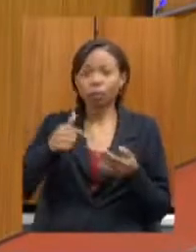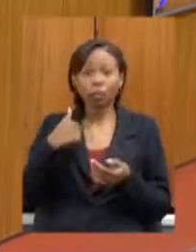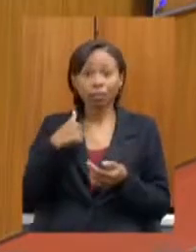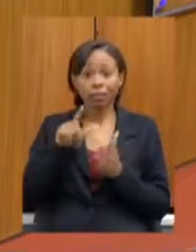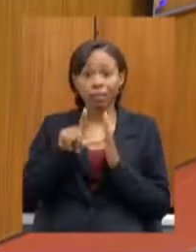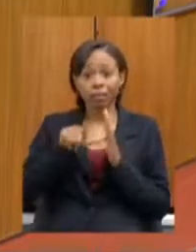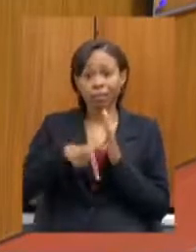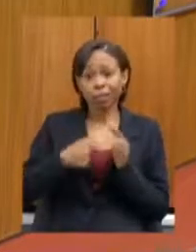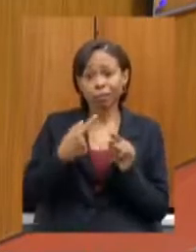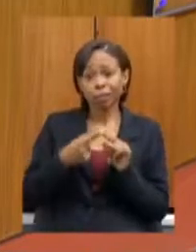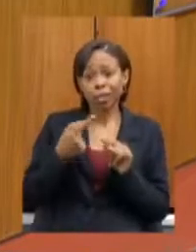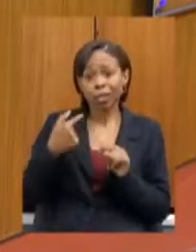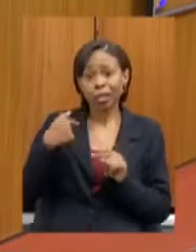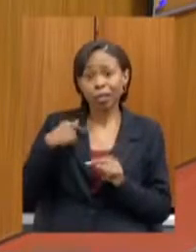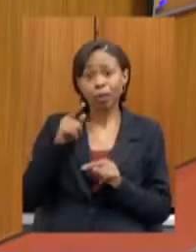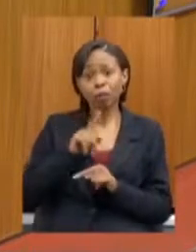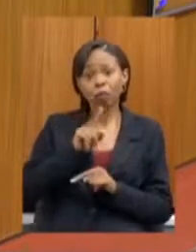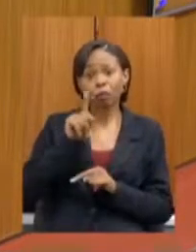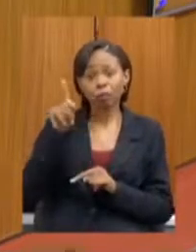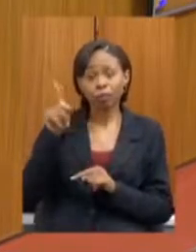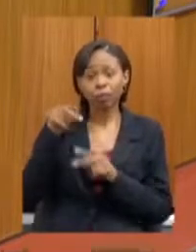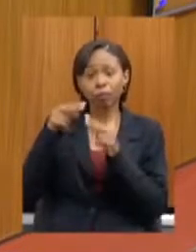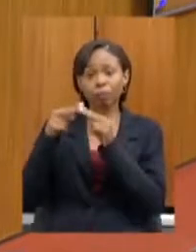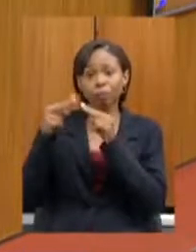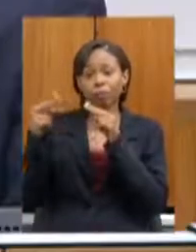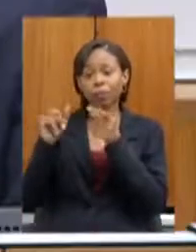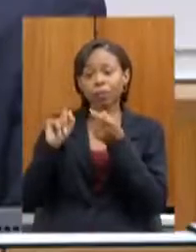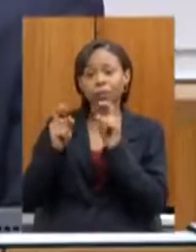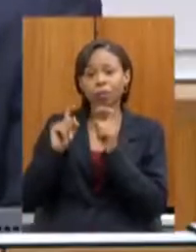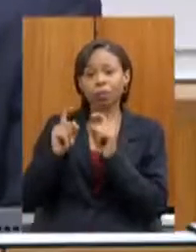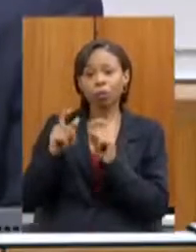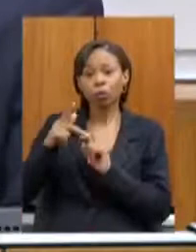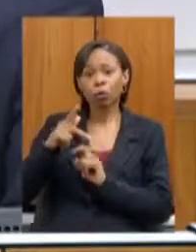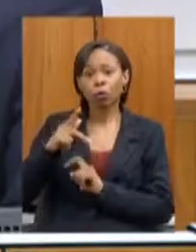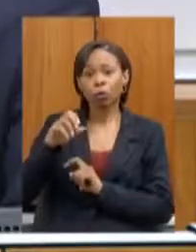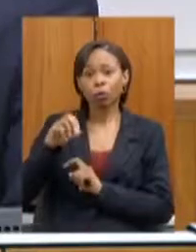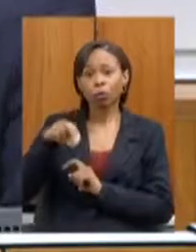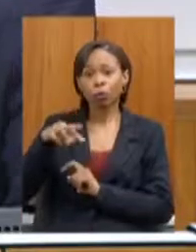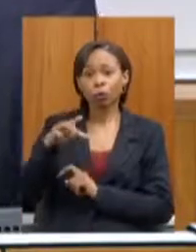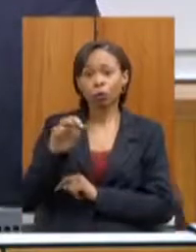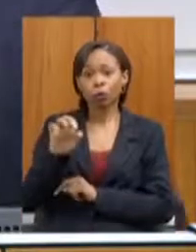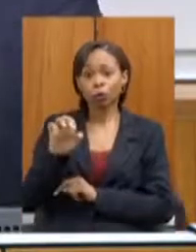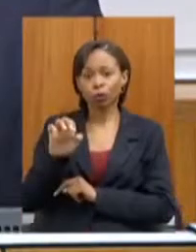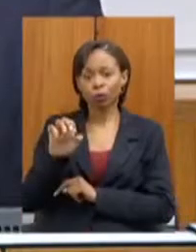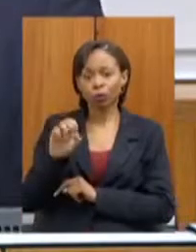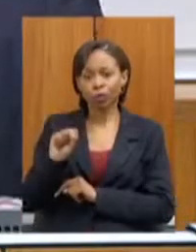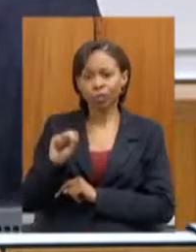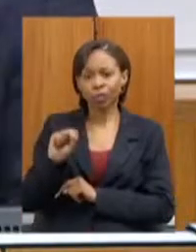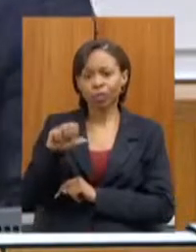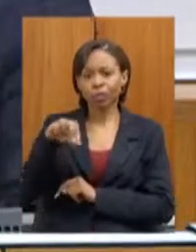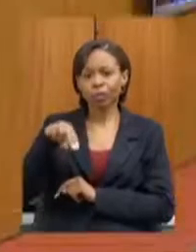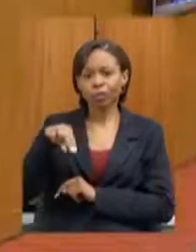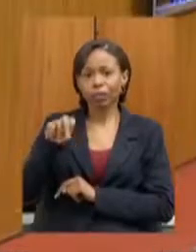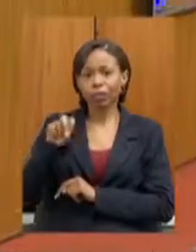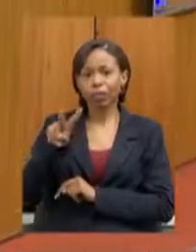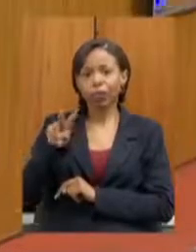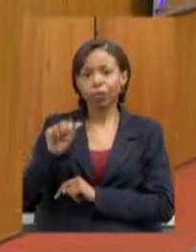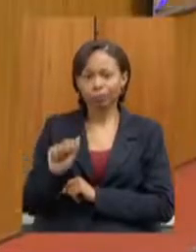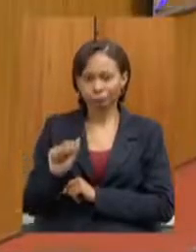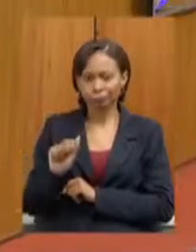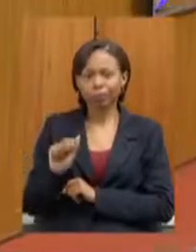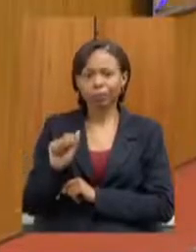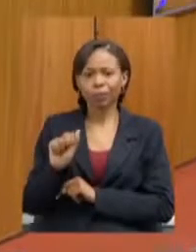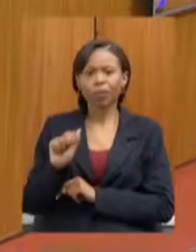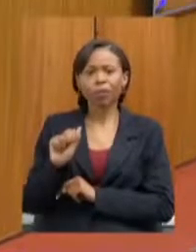remotamente agora com o Ponte Nova, suínio cultores, pessoal da cana-de-açúcar, do